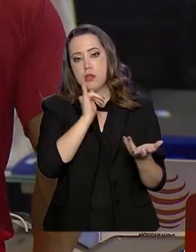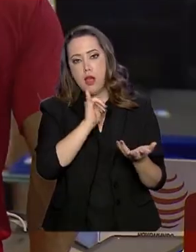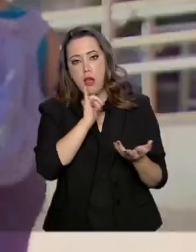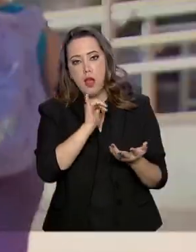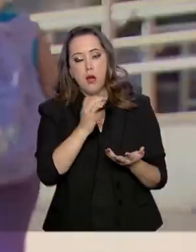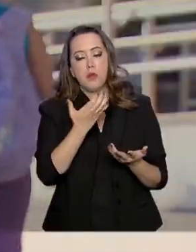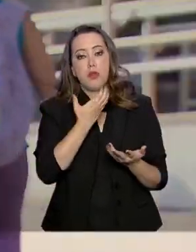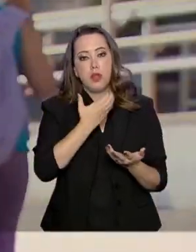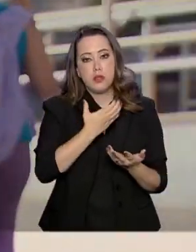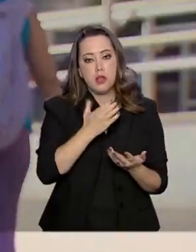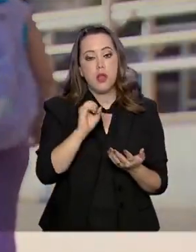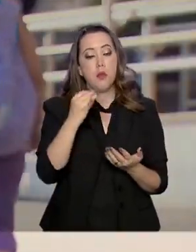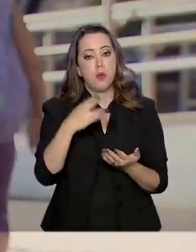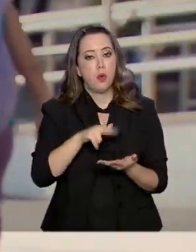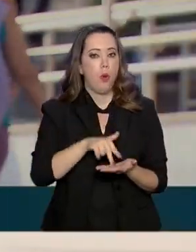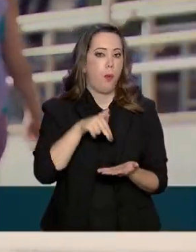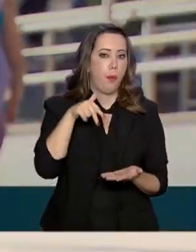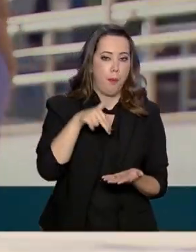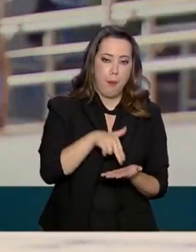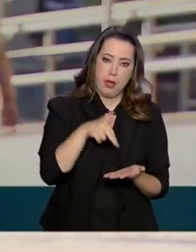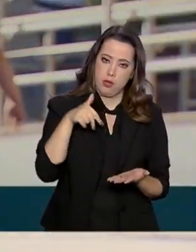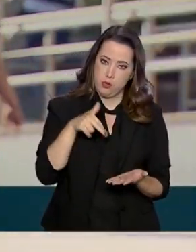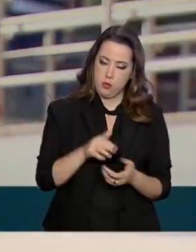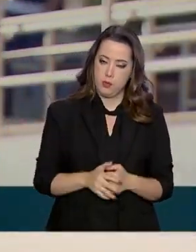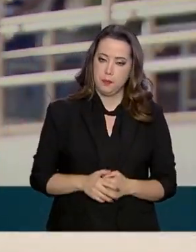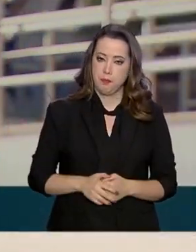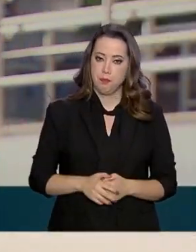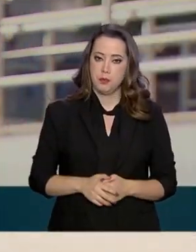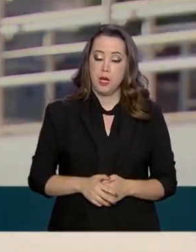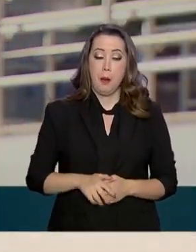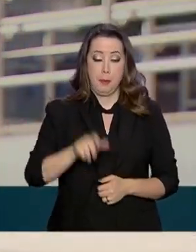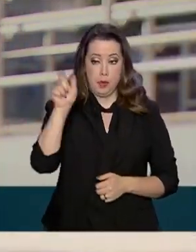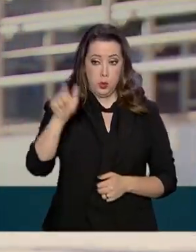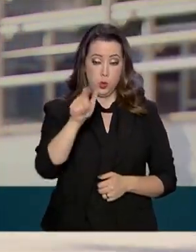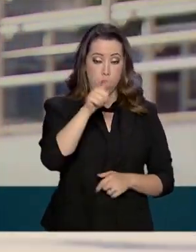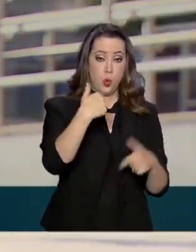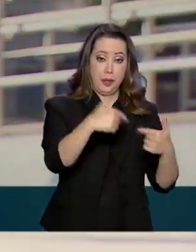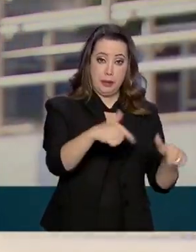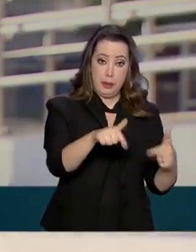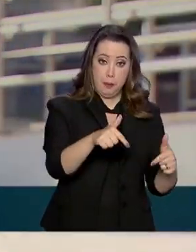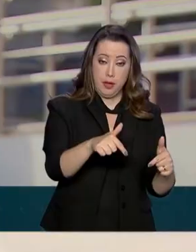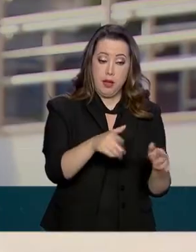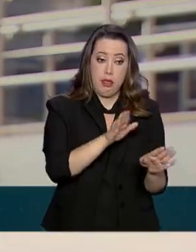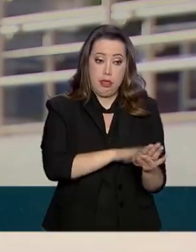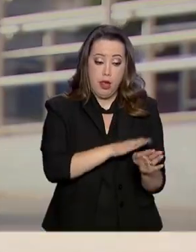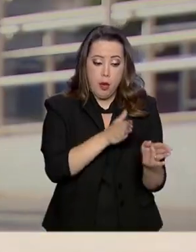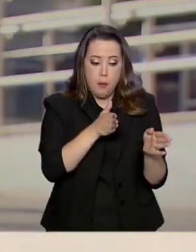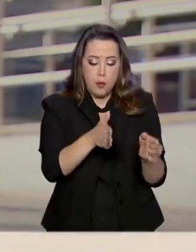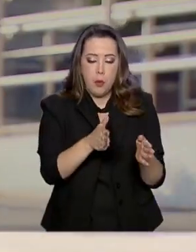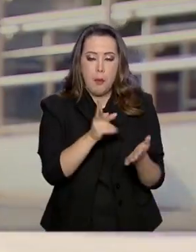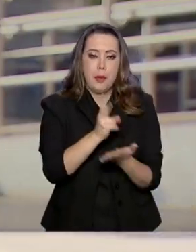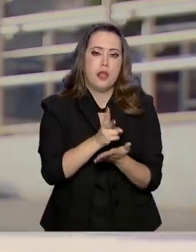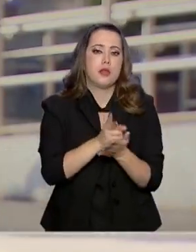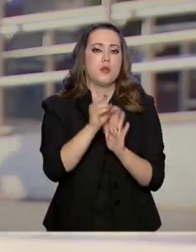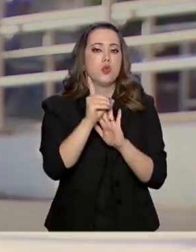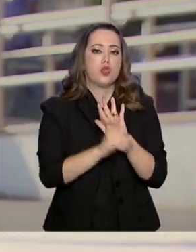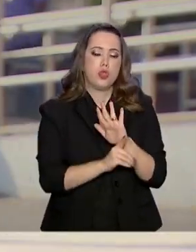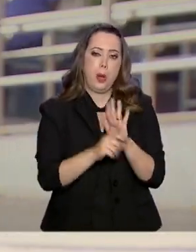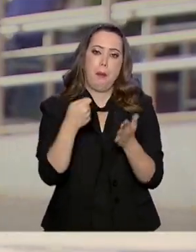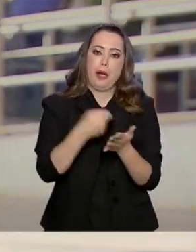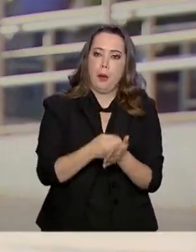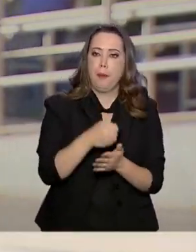Páscoa. O trabalhador temporário tem os mesmos direitos do trabalhador comum, como pagamento da Previdência Social e de férias